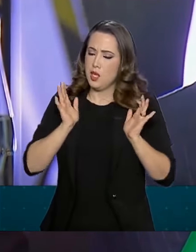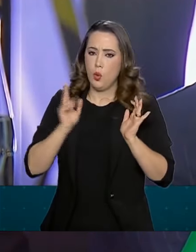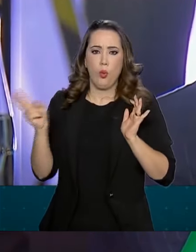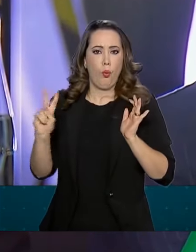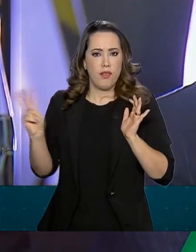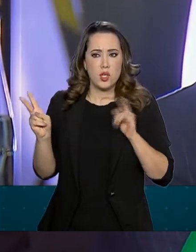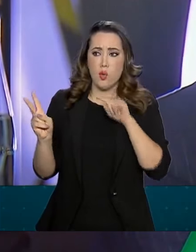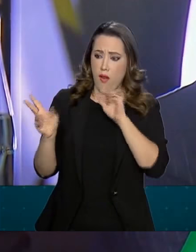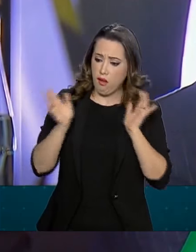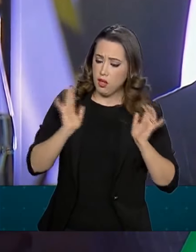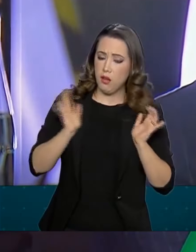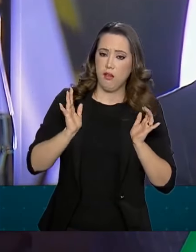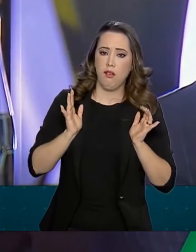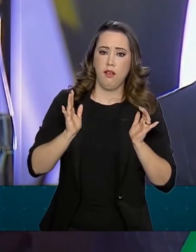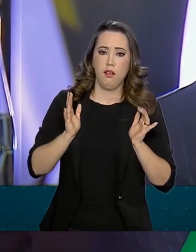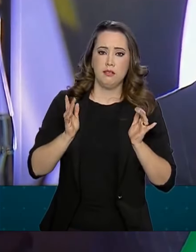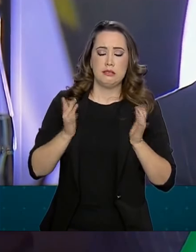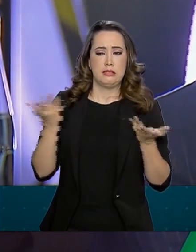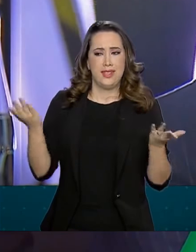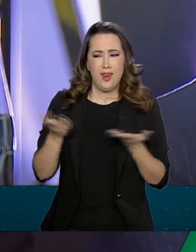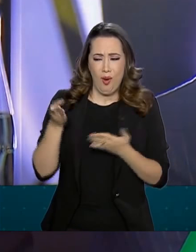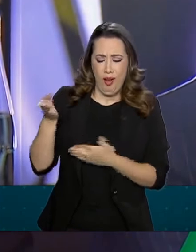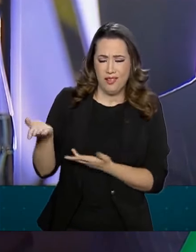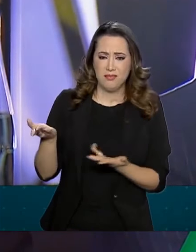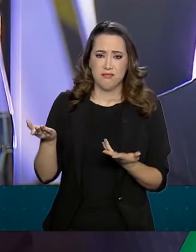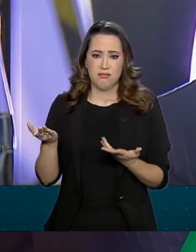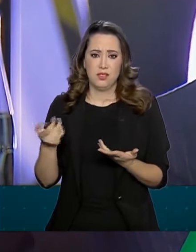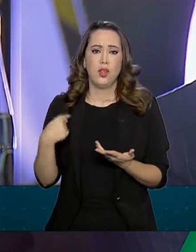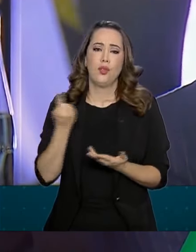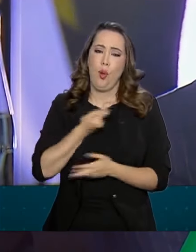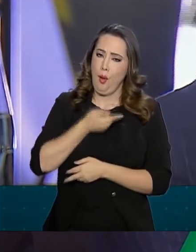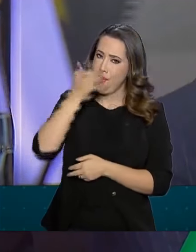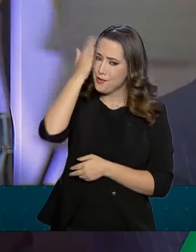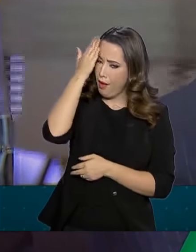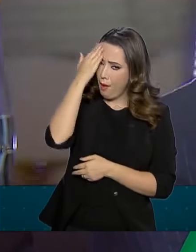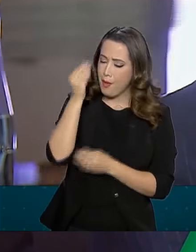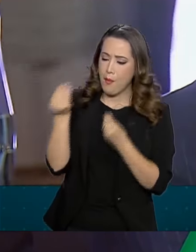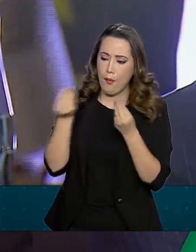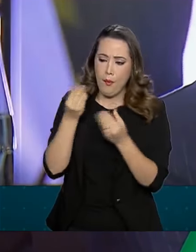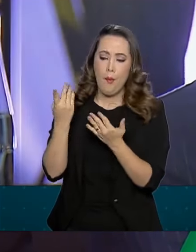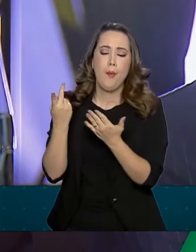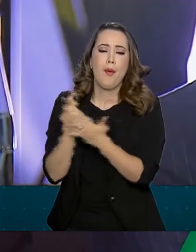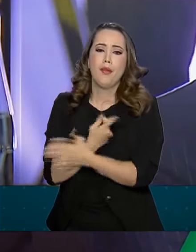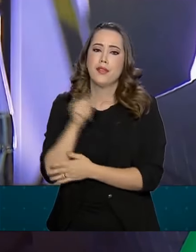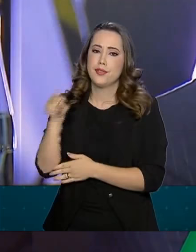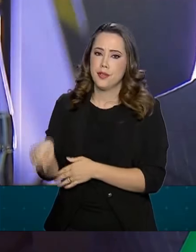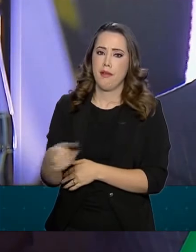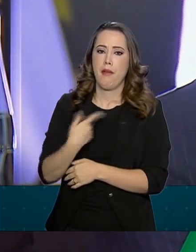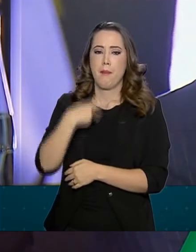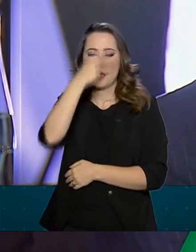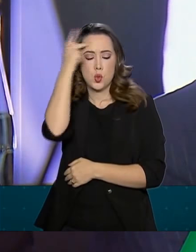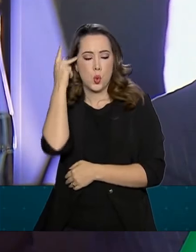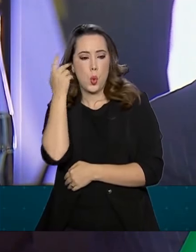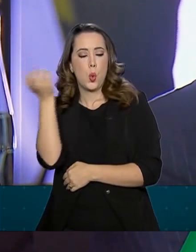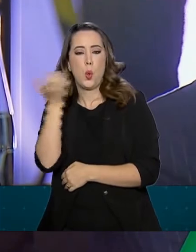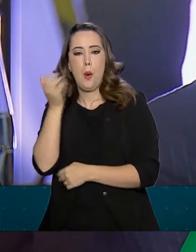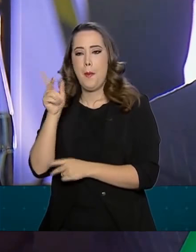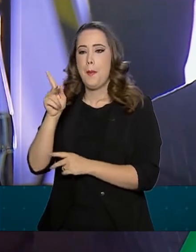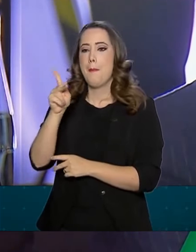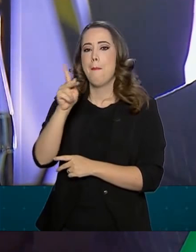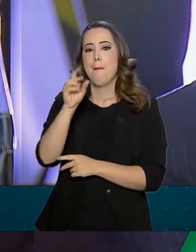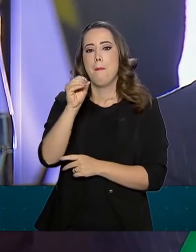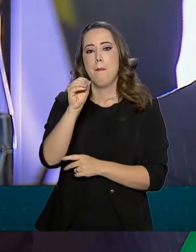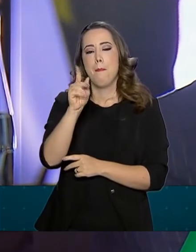chegou. Isso nós sabemos como nasceu. O populismo e a irresponsabilidade. E um